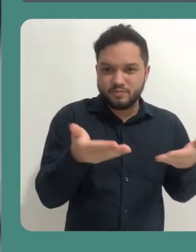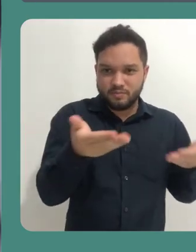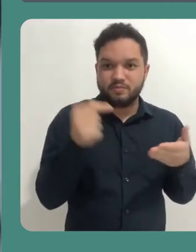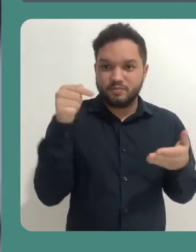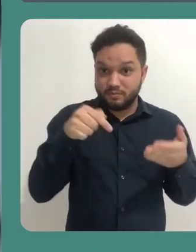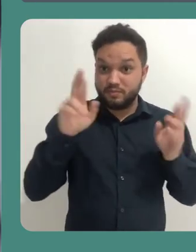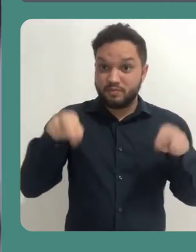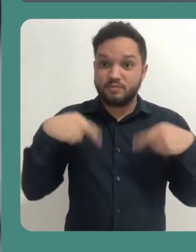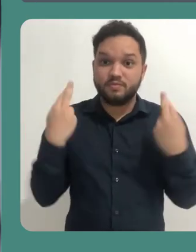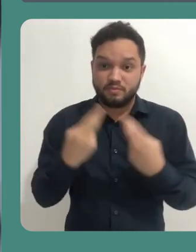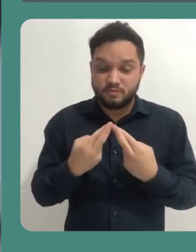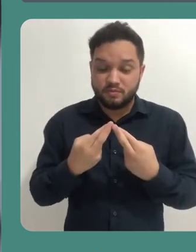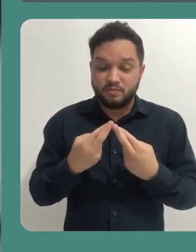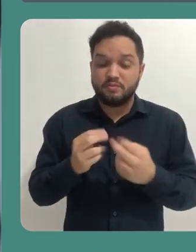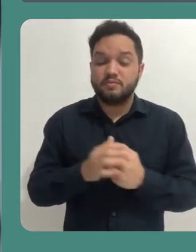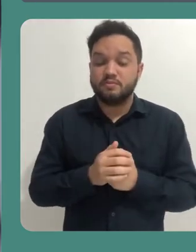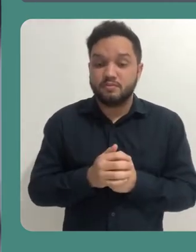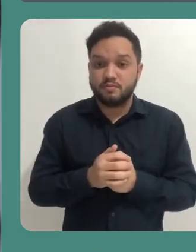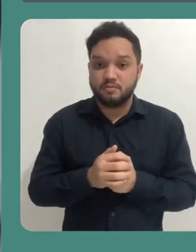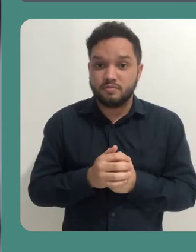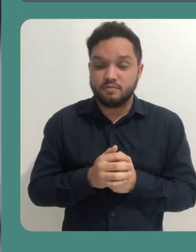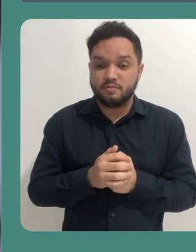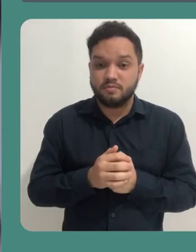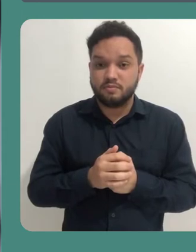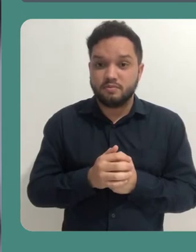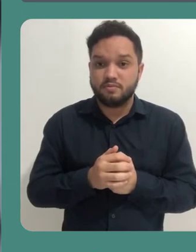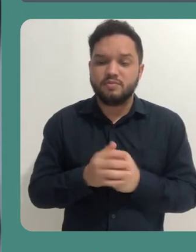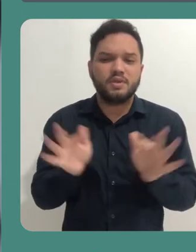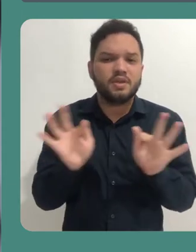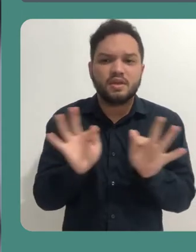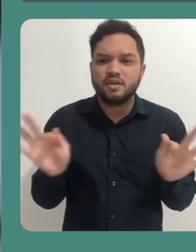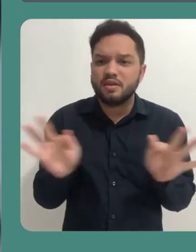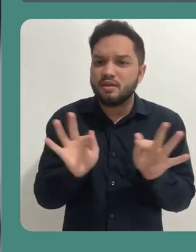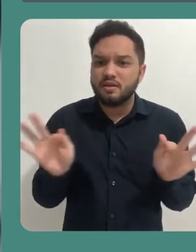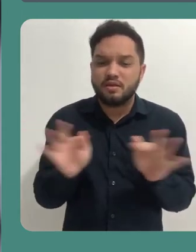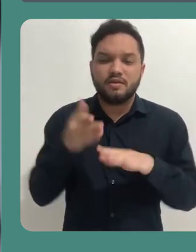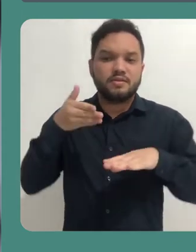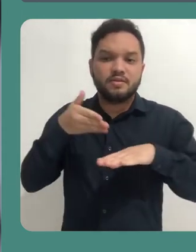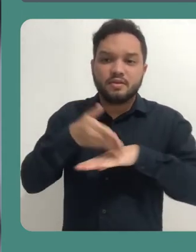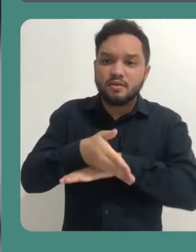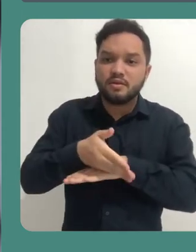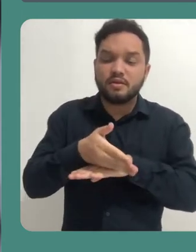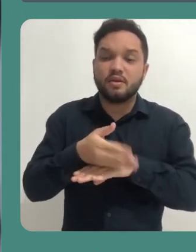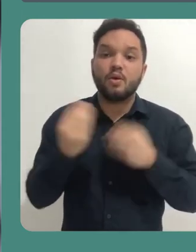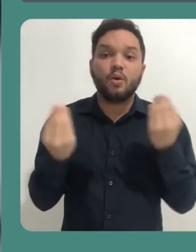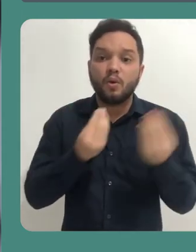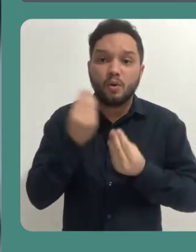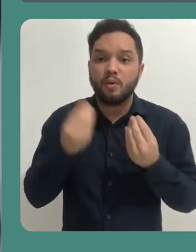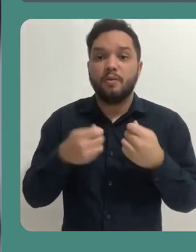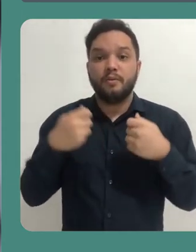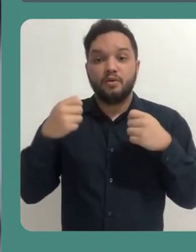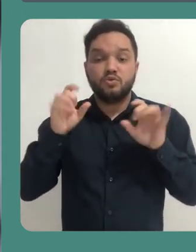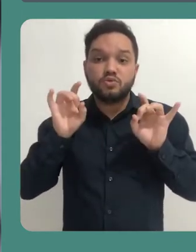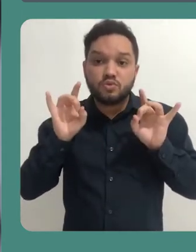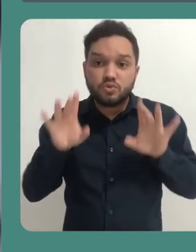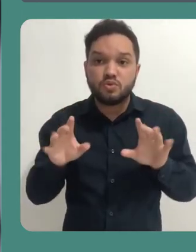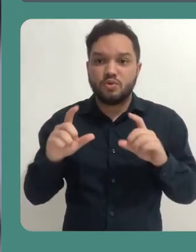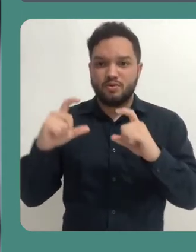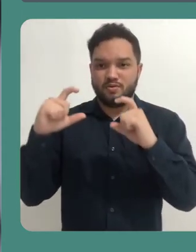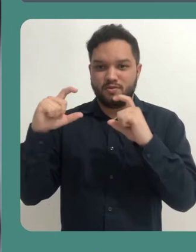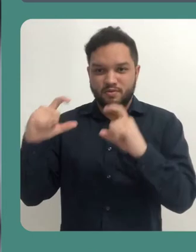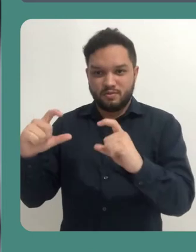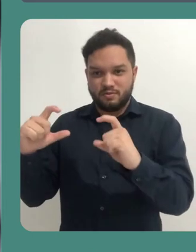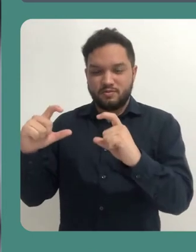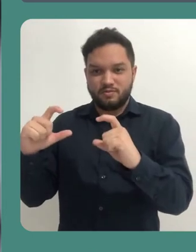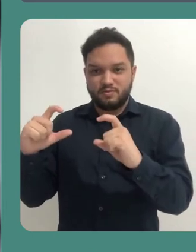eles têm uma forma muito simples de entrar. Basta escrever aqui neste espaço em não tenho uma